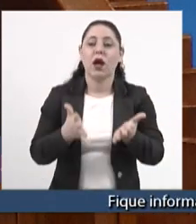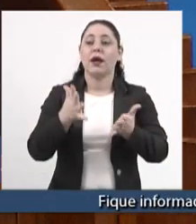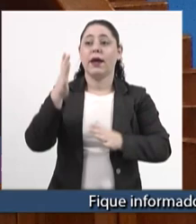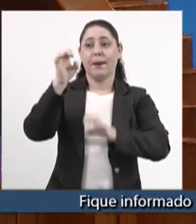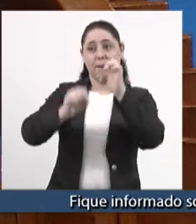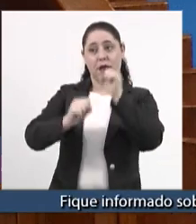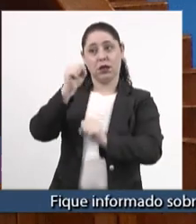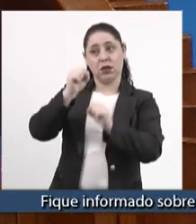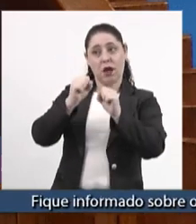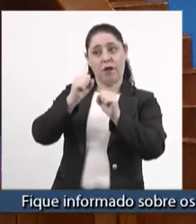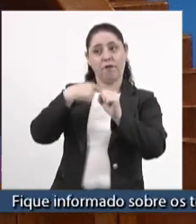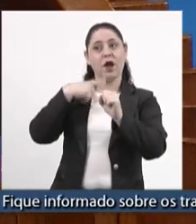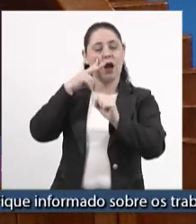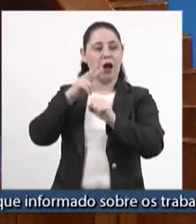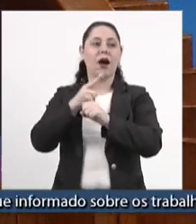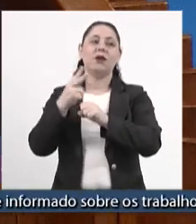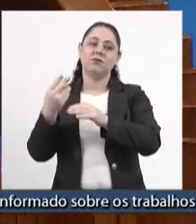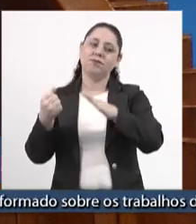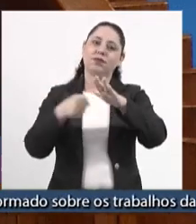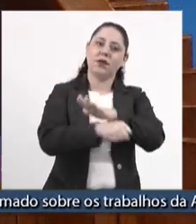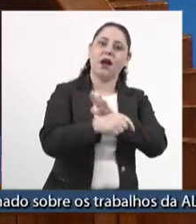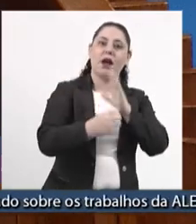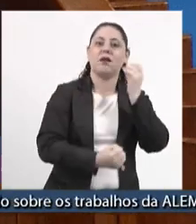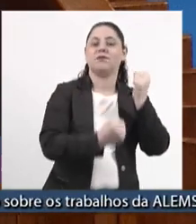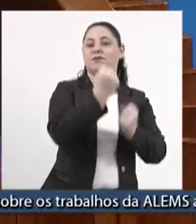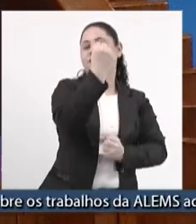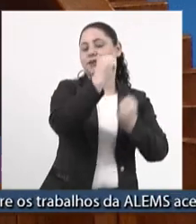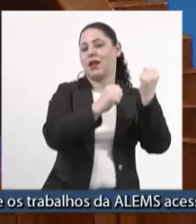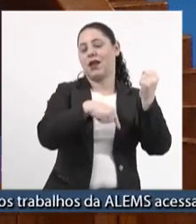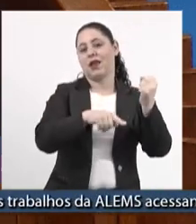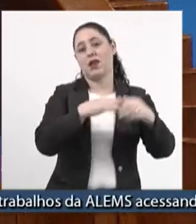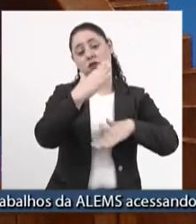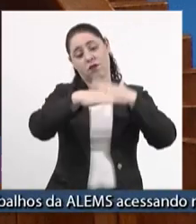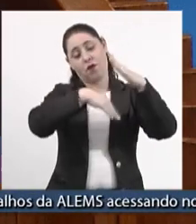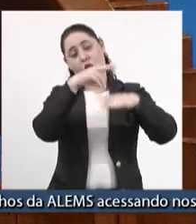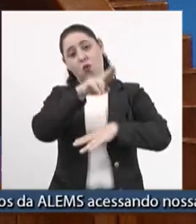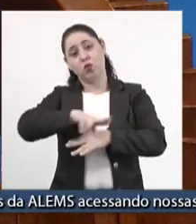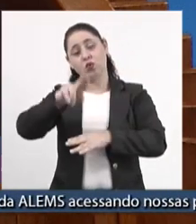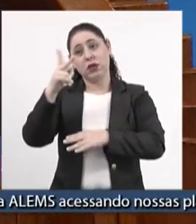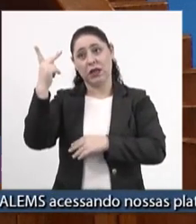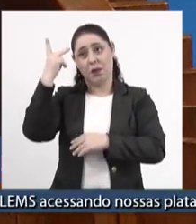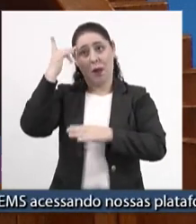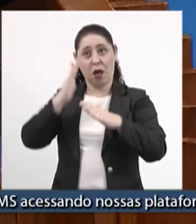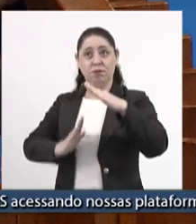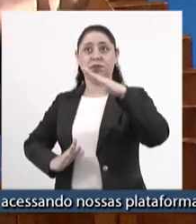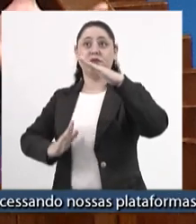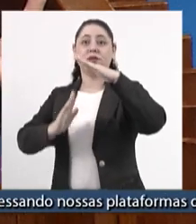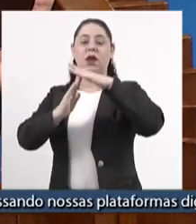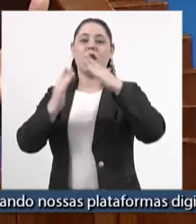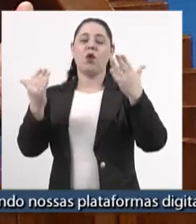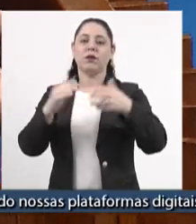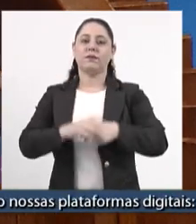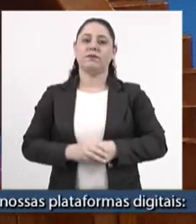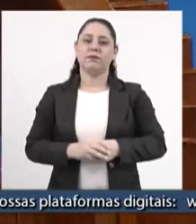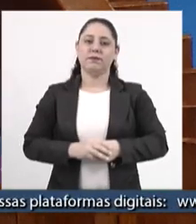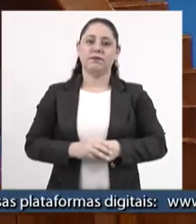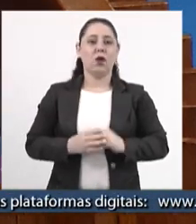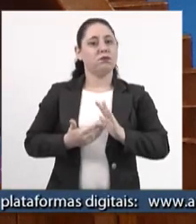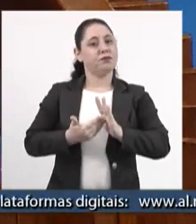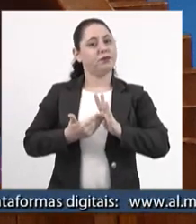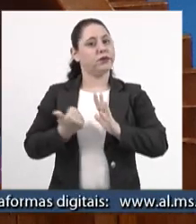mesmo instrumento que os Estados desenvolvidos utilizaram para chegar ao topo, hoje estão sendo